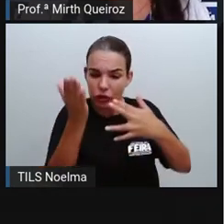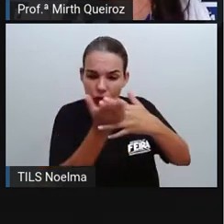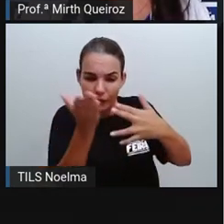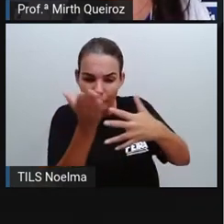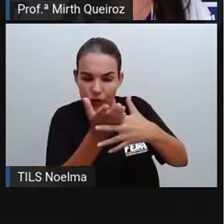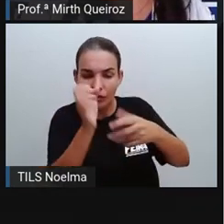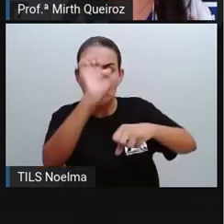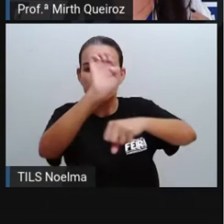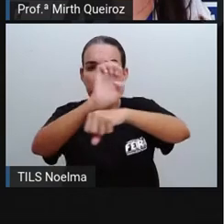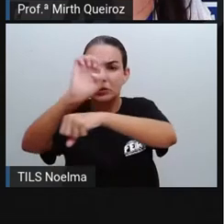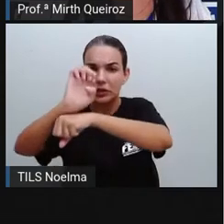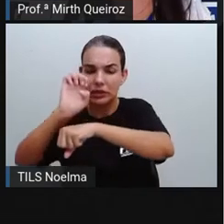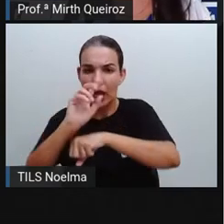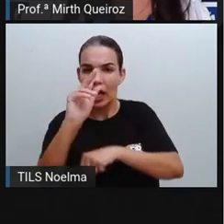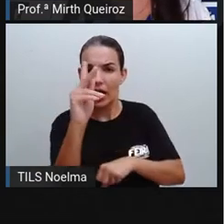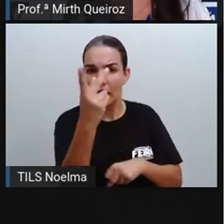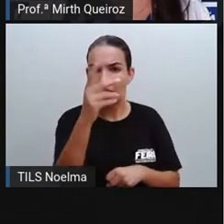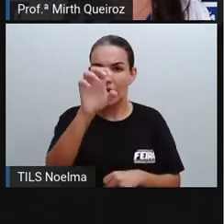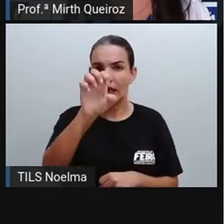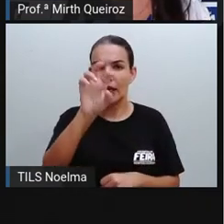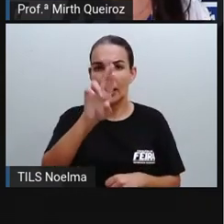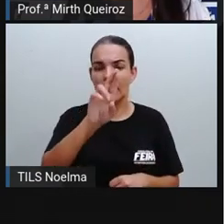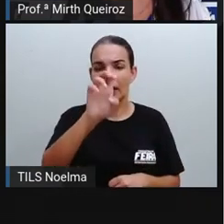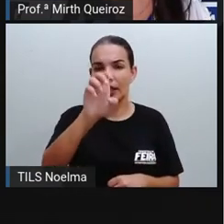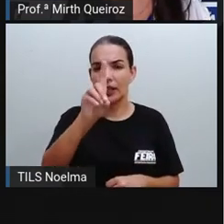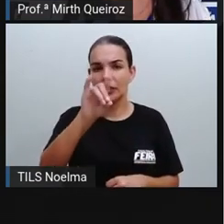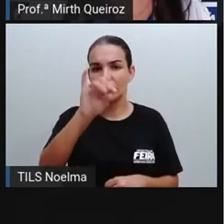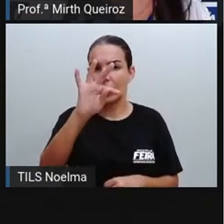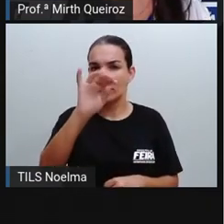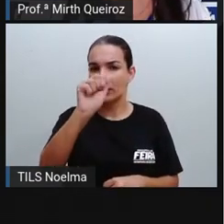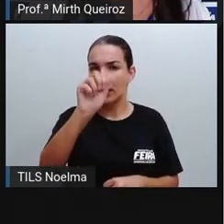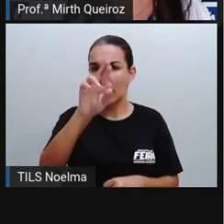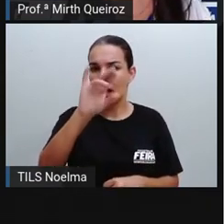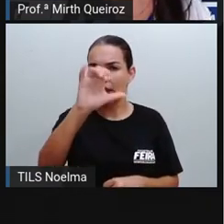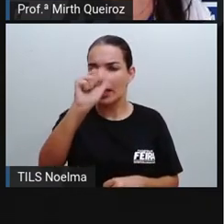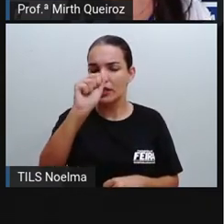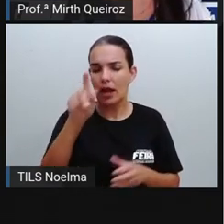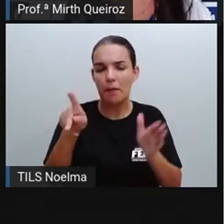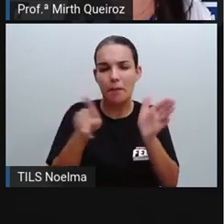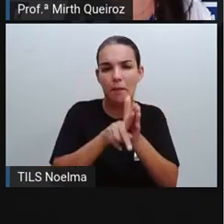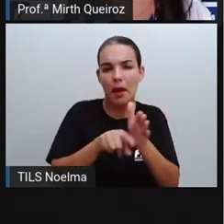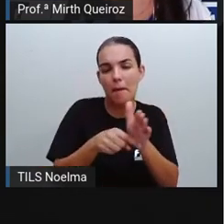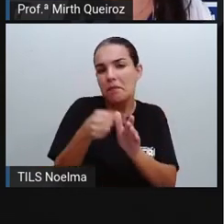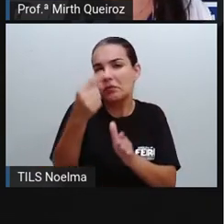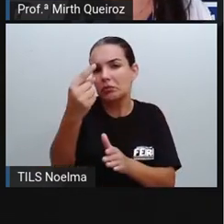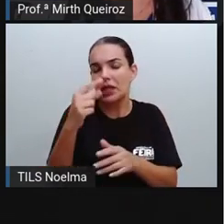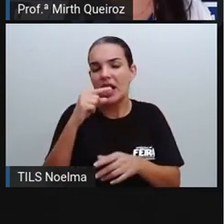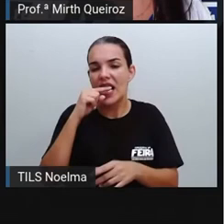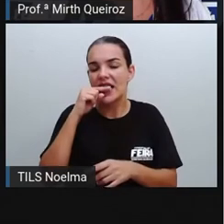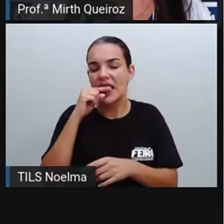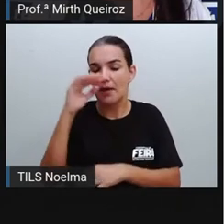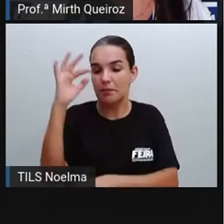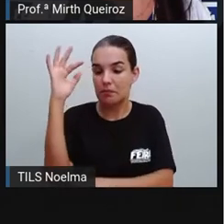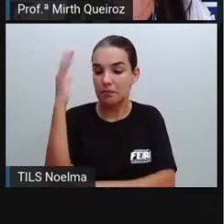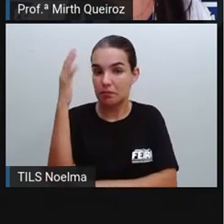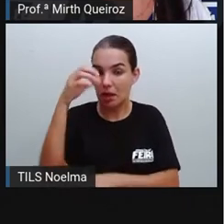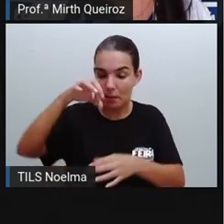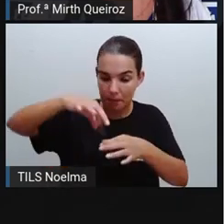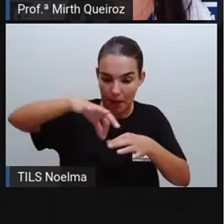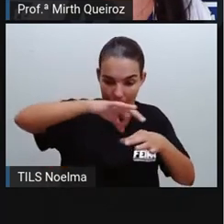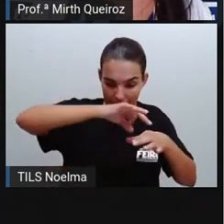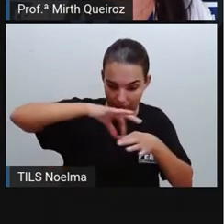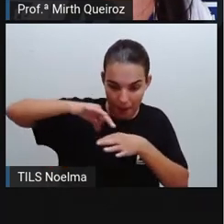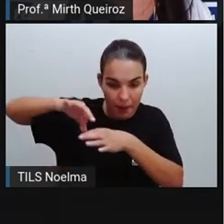hereditárias, se trouxeram as primeiras mudas aqui para o Brasil de cana-de-açúcar, se investiu nesse tipo de